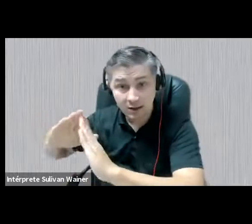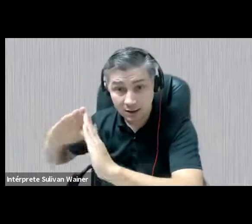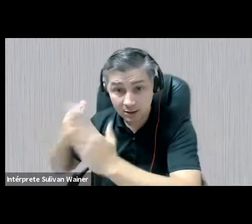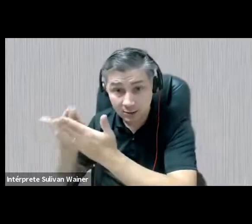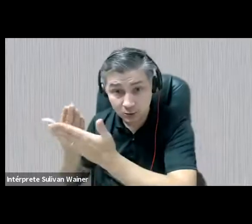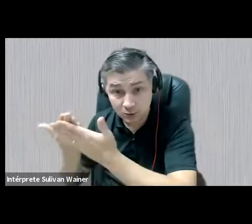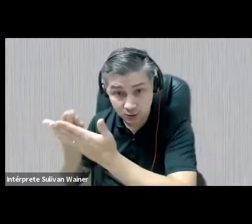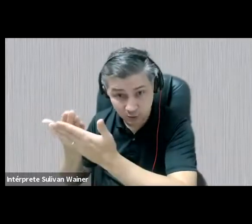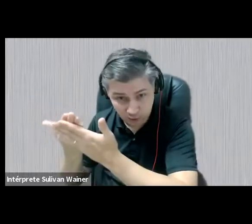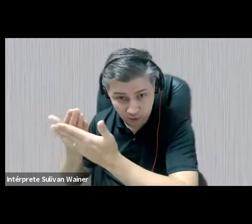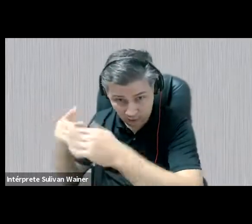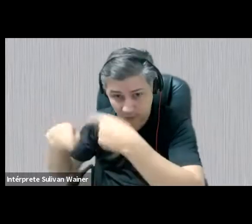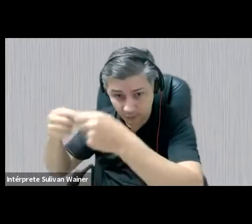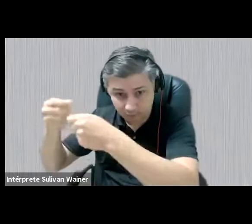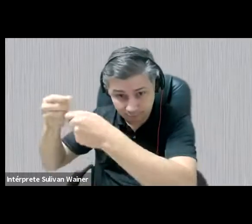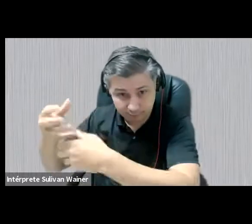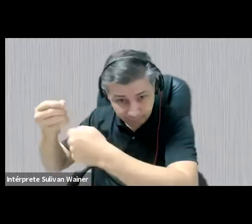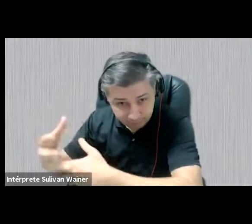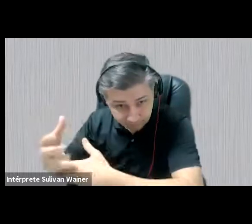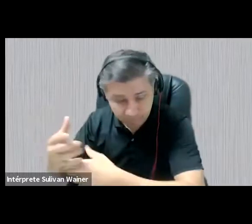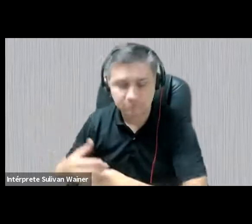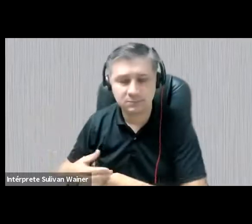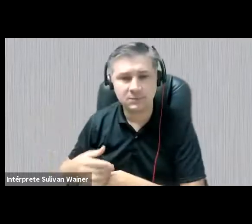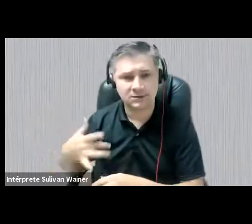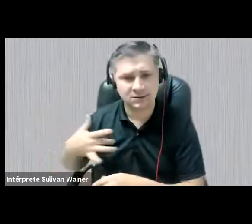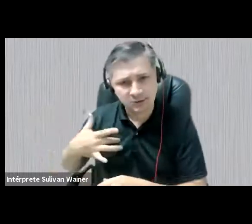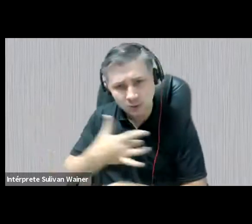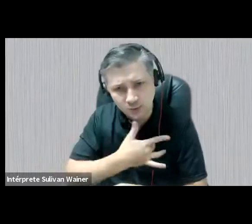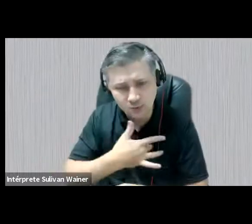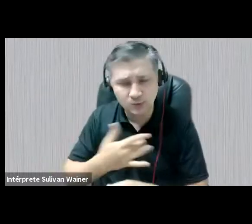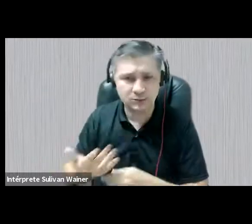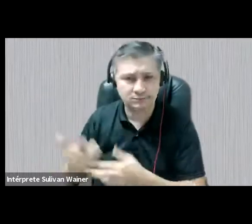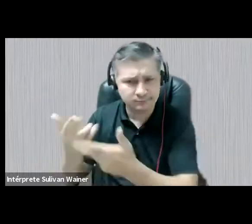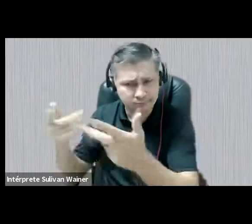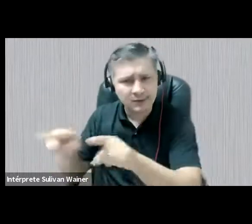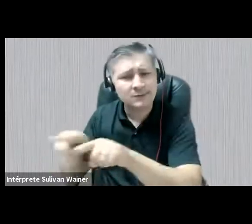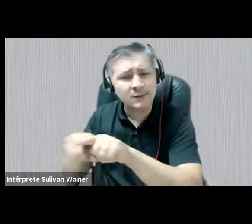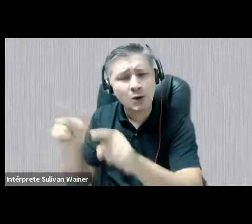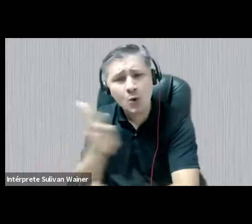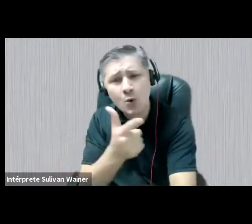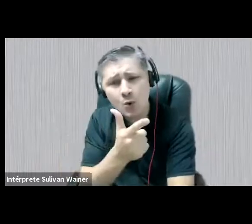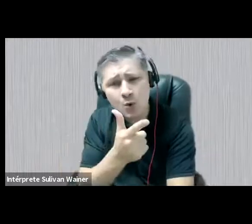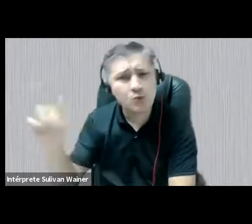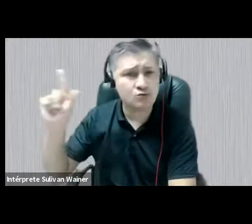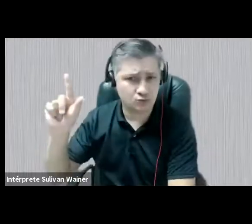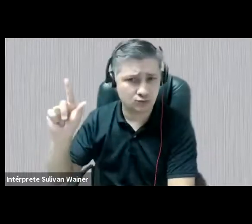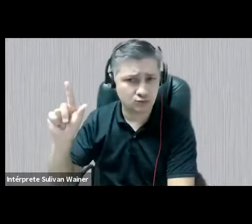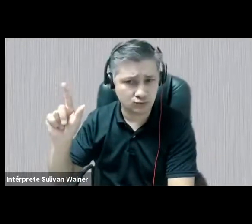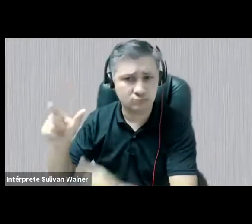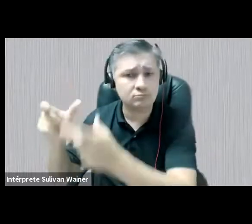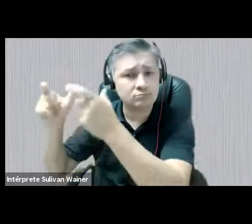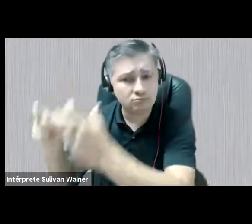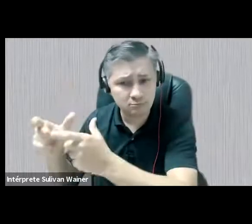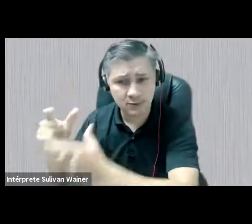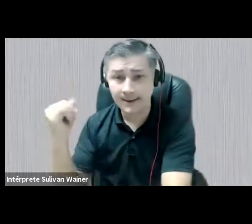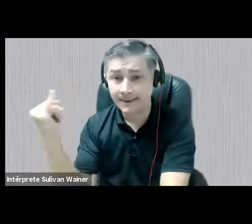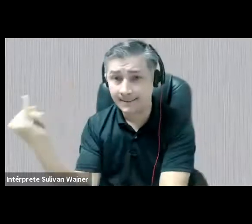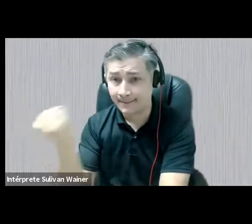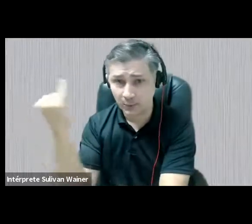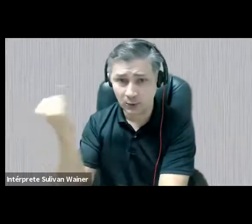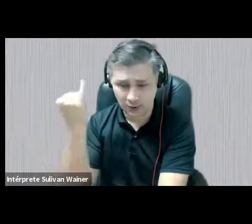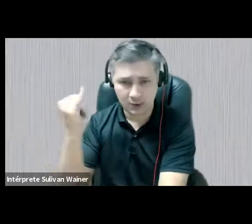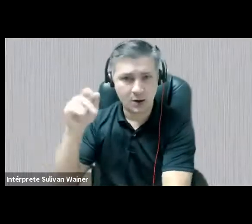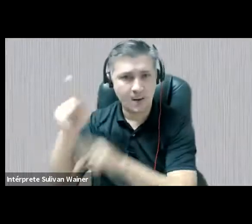aqui para vocês, ela contém a escola, o posto de saúde, né, e outros equipamentos que são bastante importantes para essa